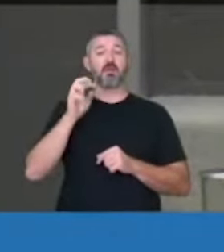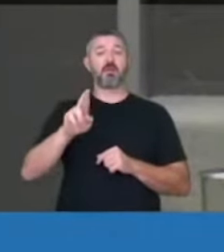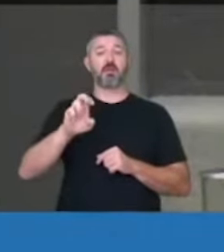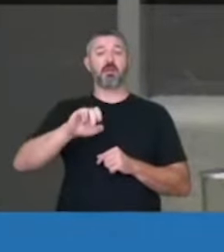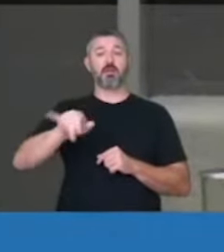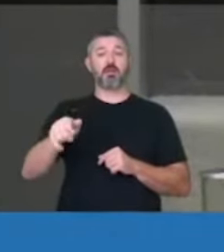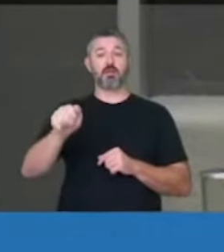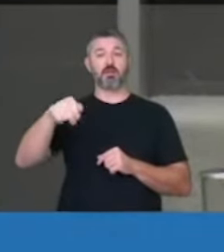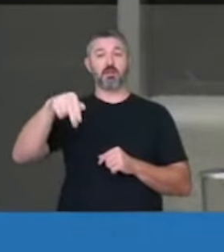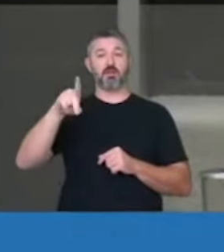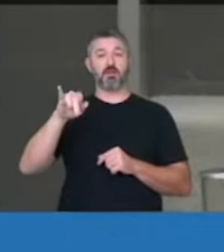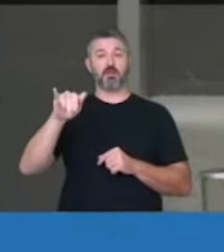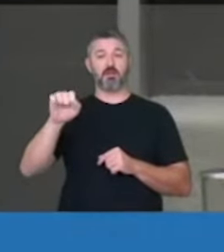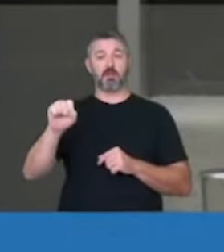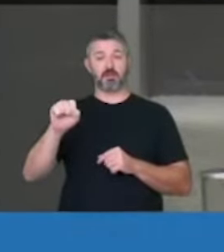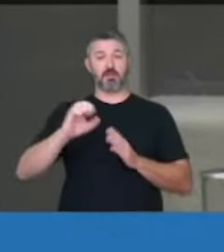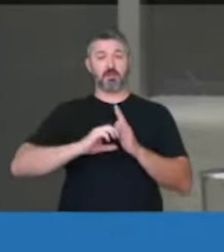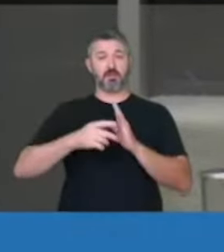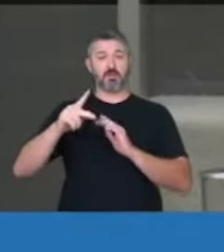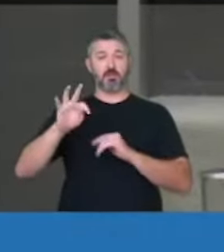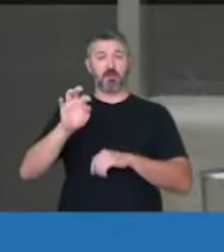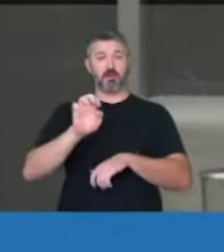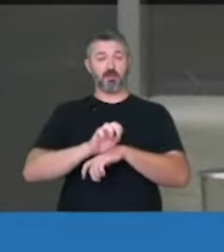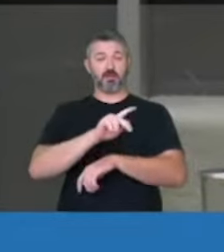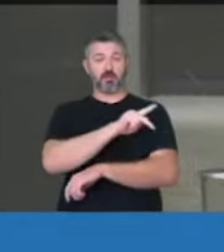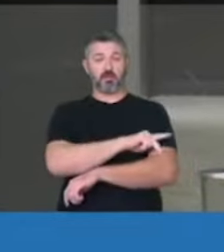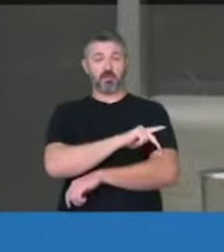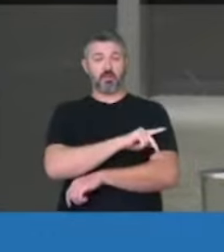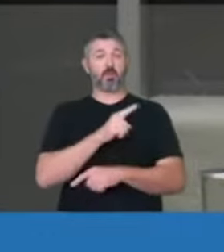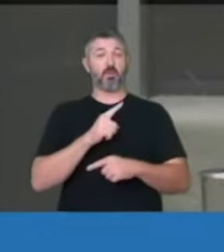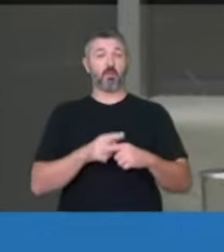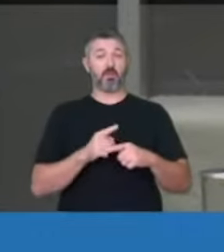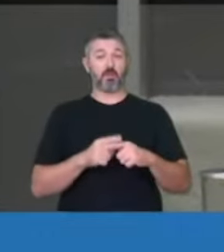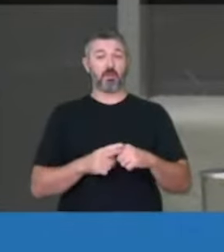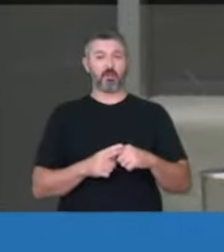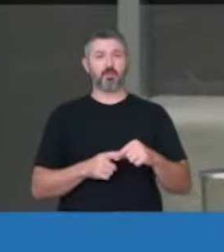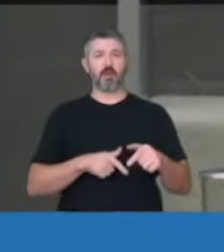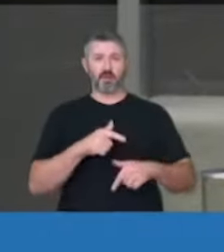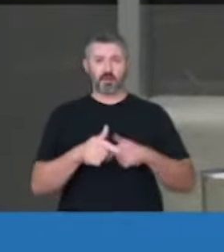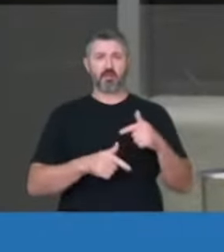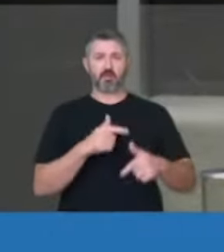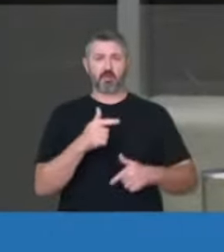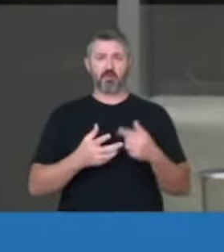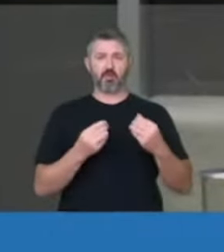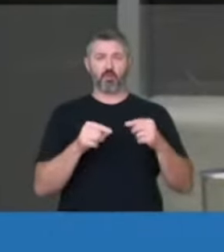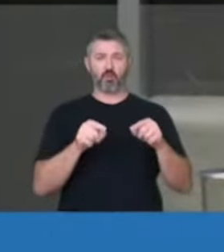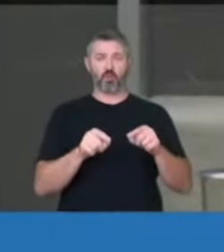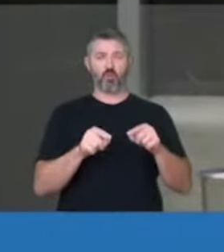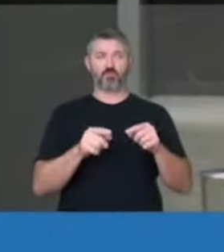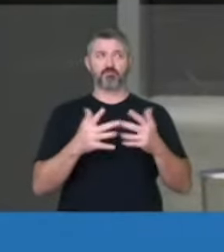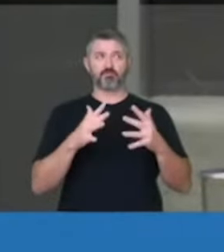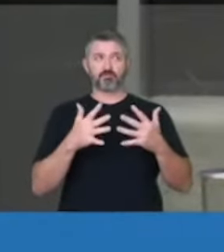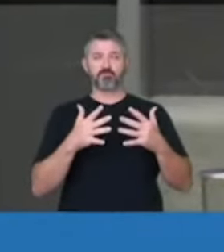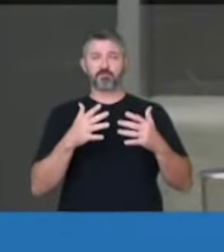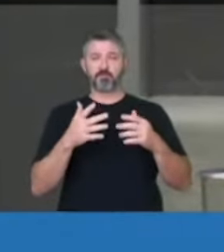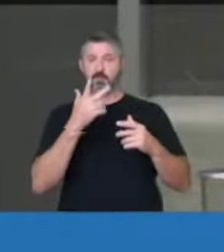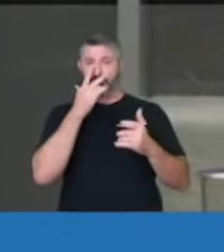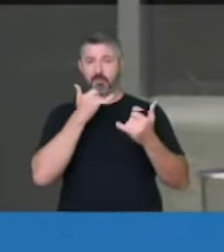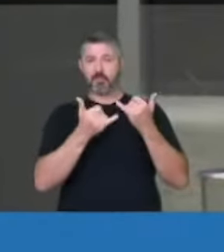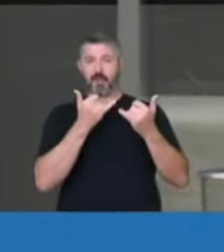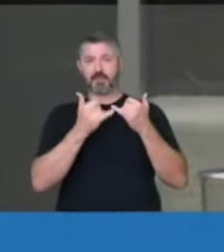Dias, do PT do Piauí, que trabalhava nessa mesma direção.